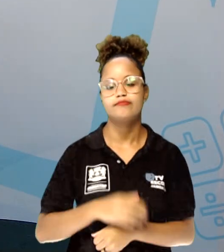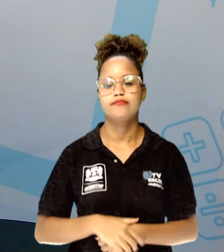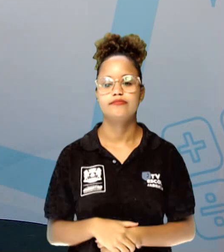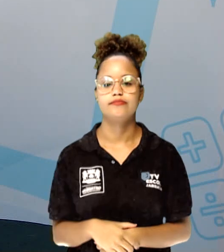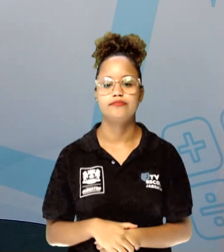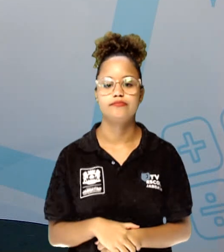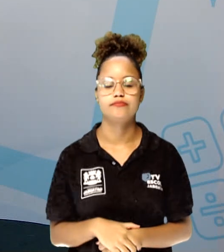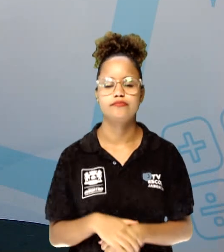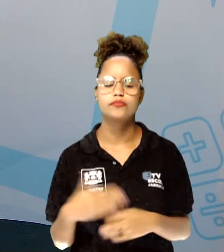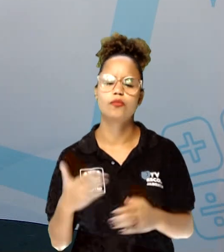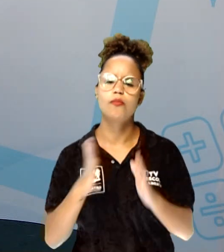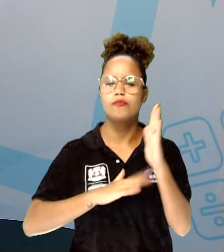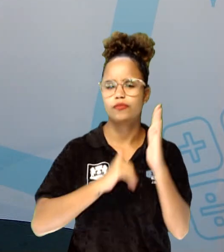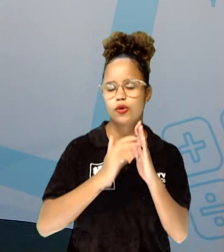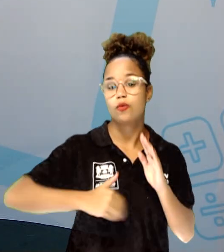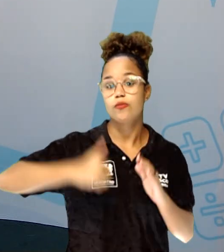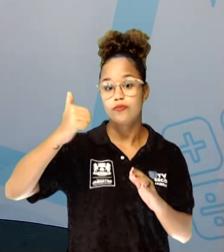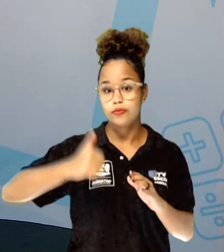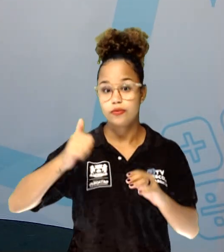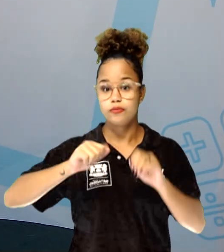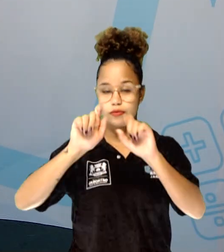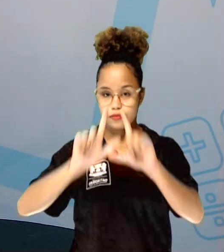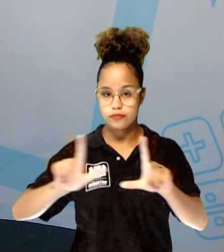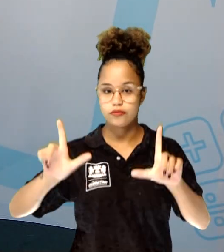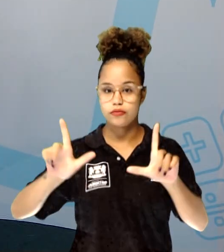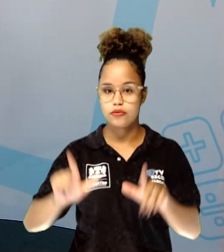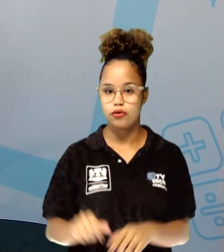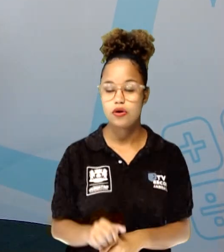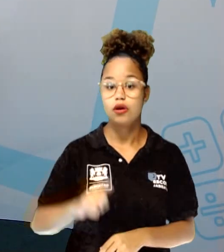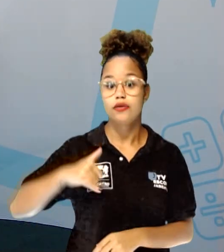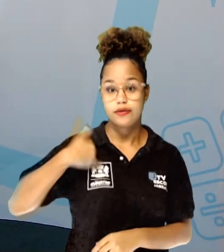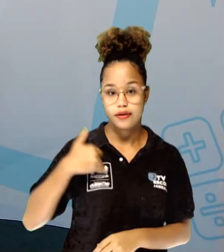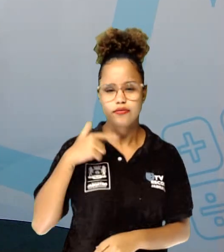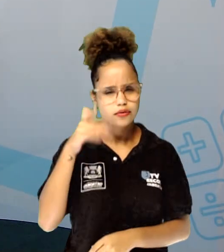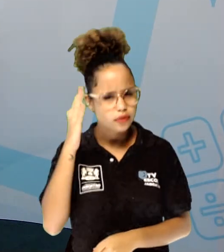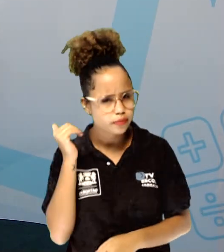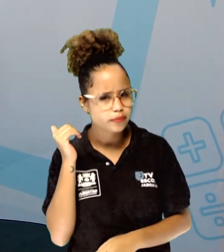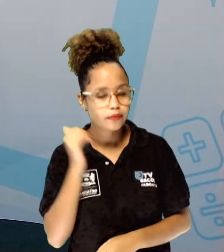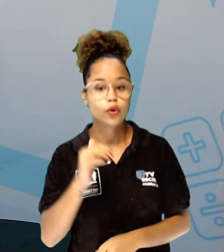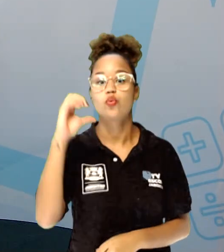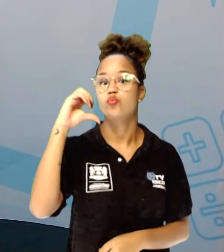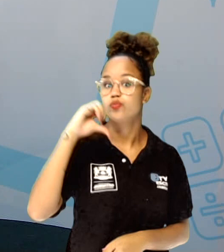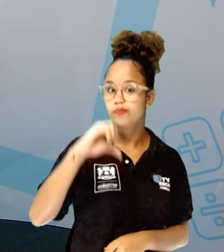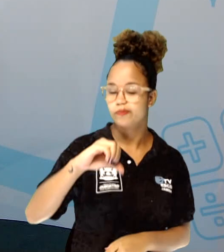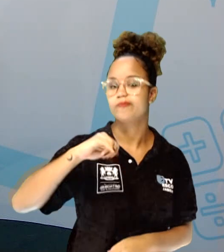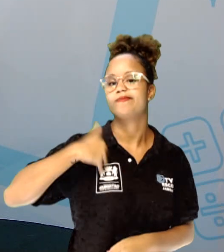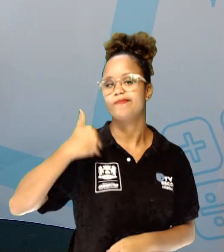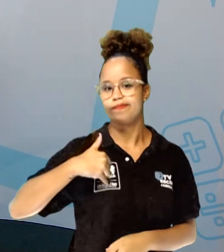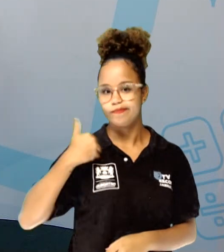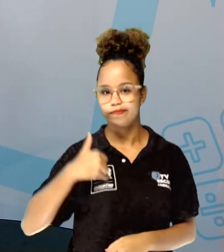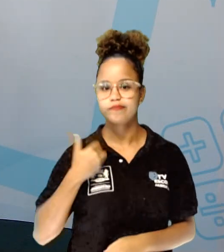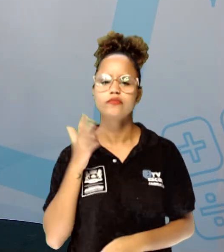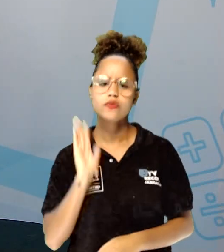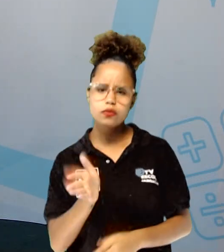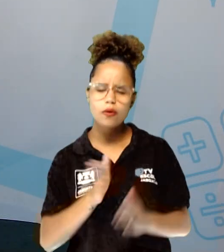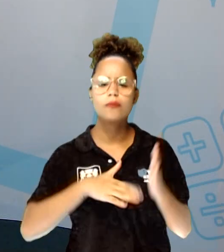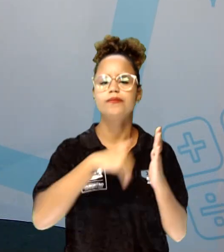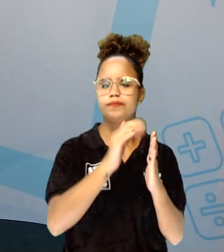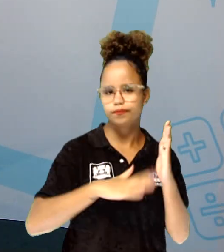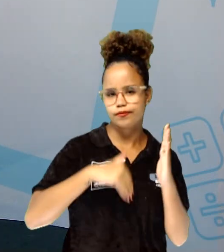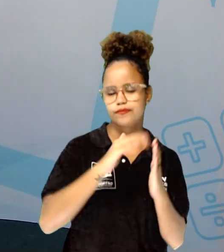ele pintou o primeiro quadro dele. Sabe quantos anos ele tinha? Apenas nove anos de idade. Ele já estava pintando.